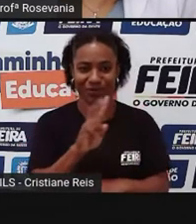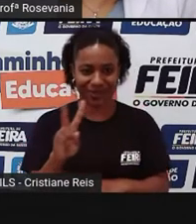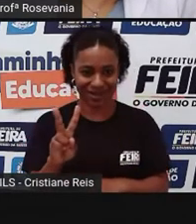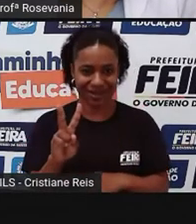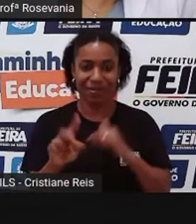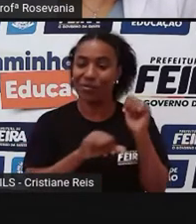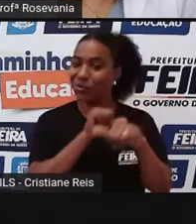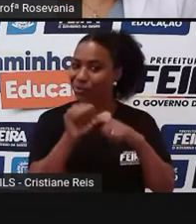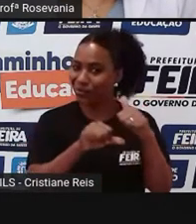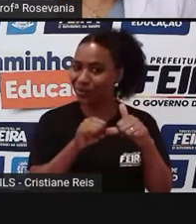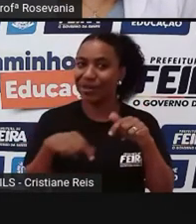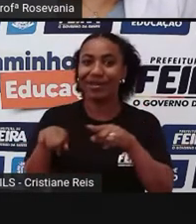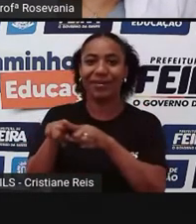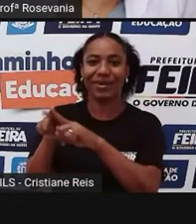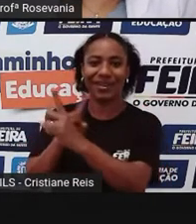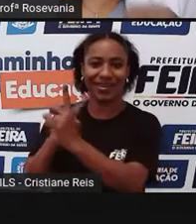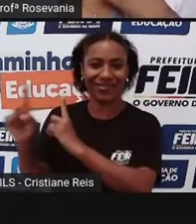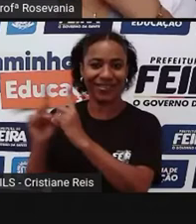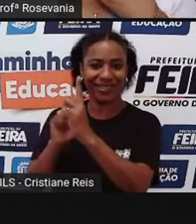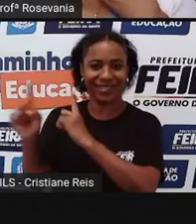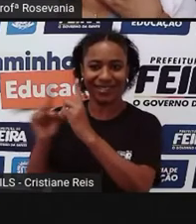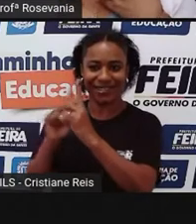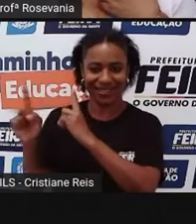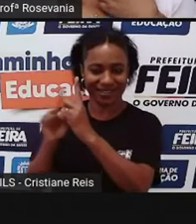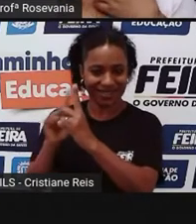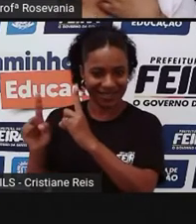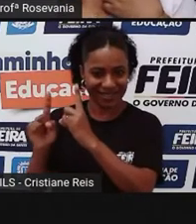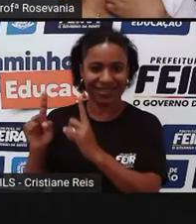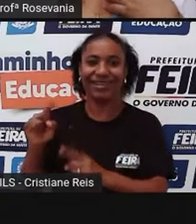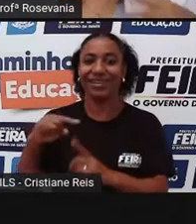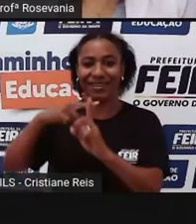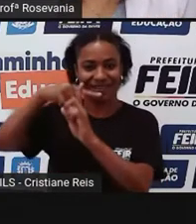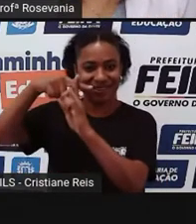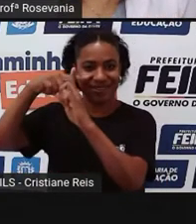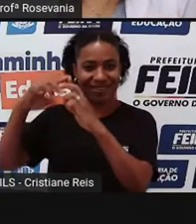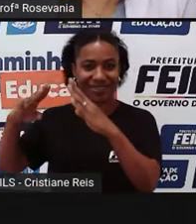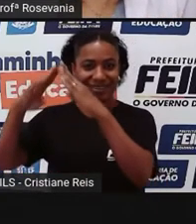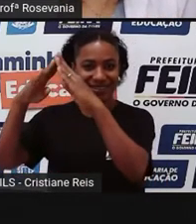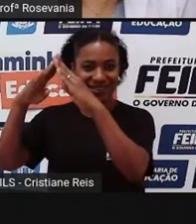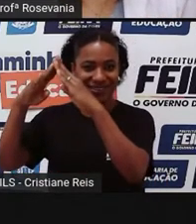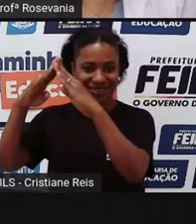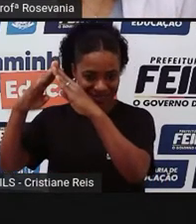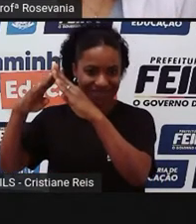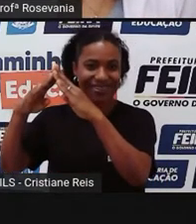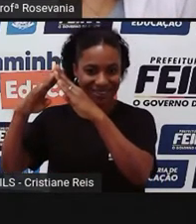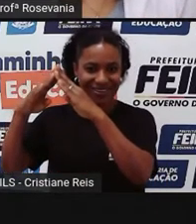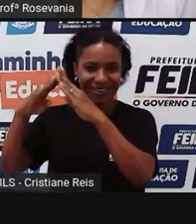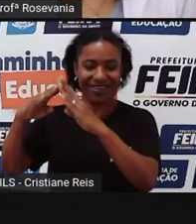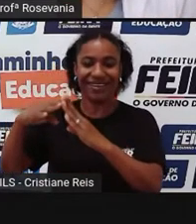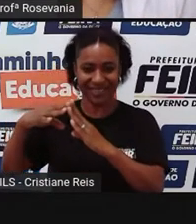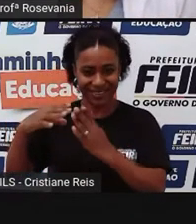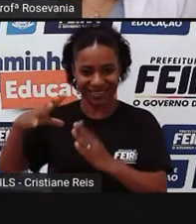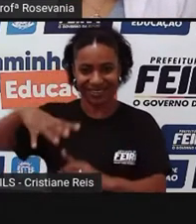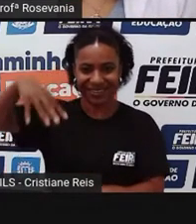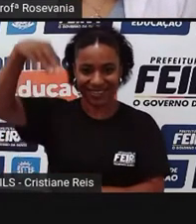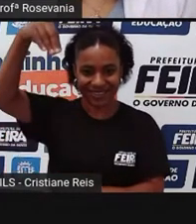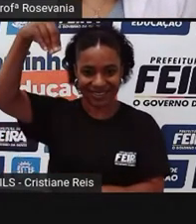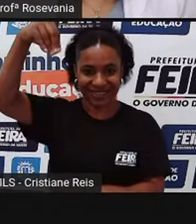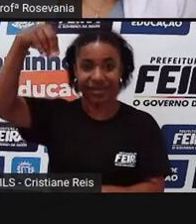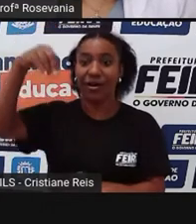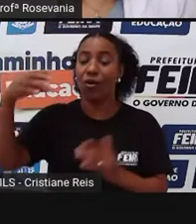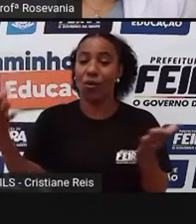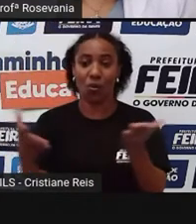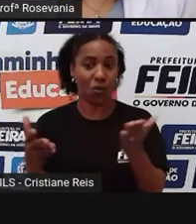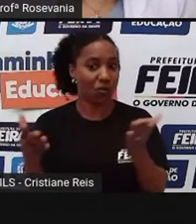Senhora dos Passos, também não existe mais essa feira livre. Hoje é uma bela avenida, né, arborizada, e